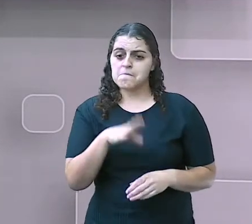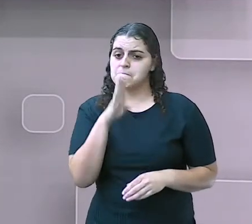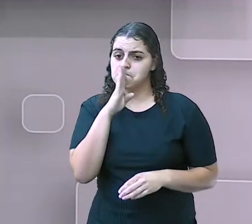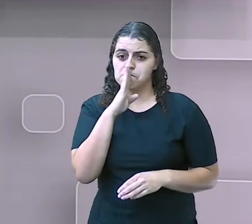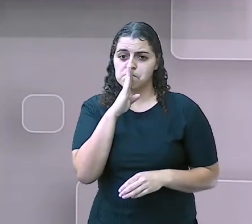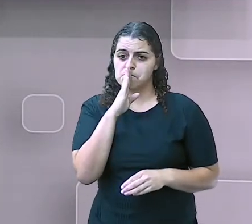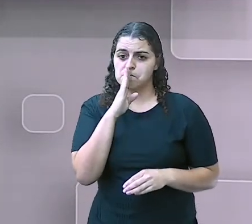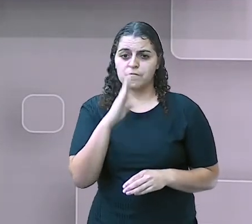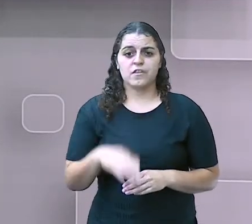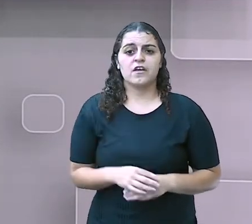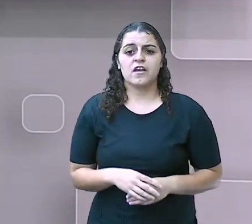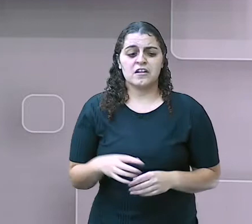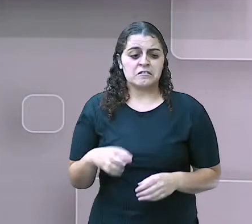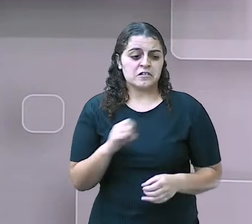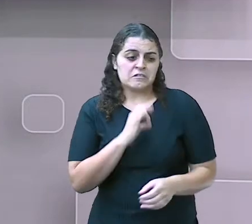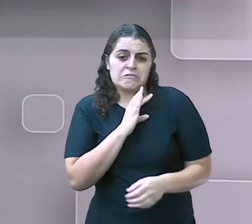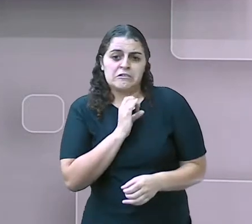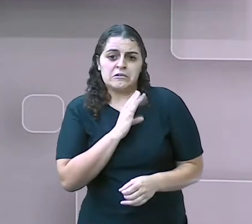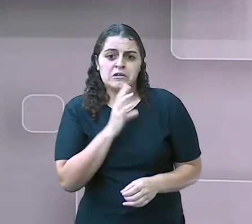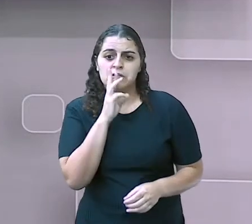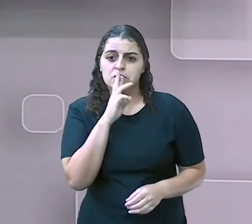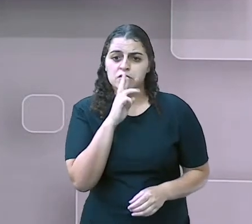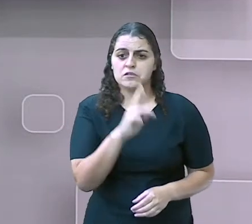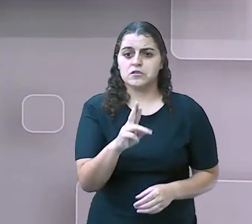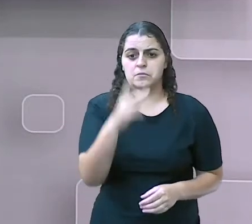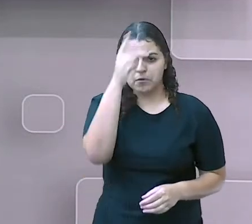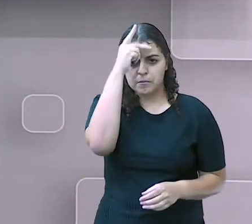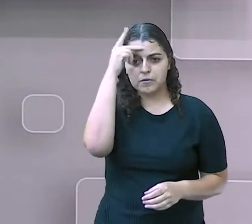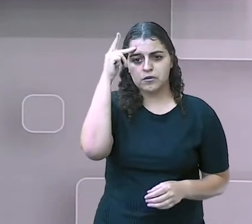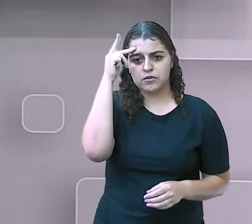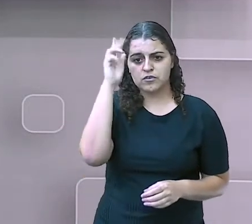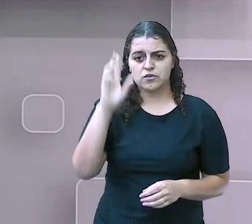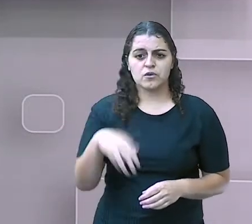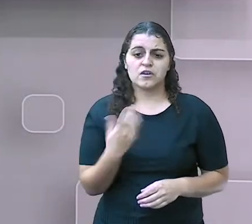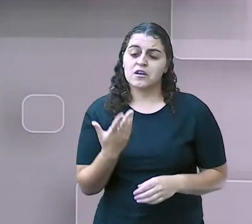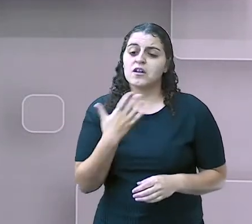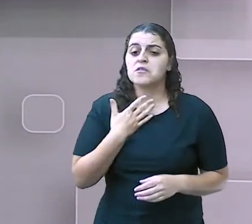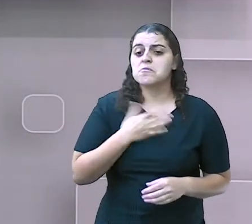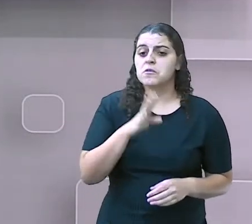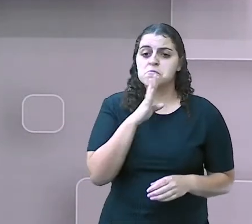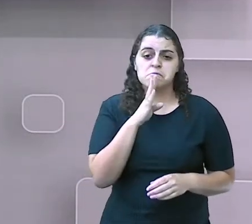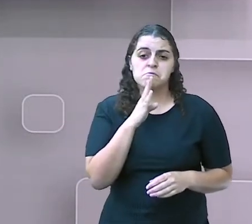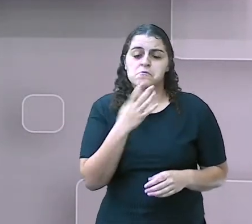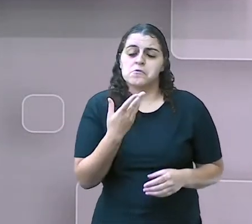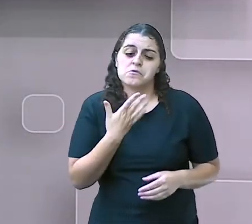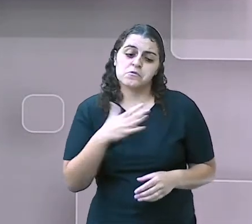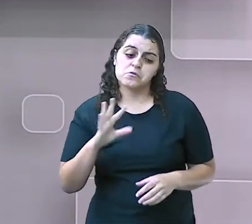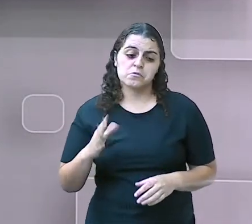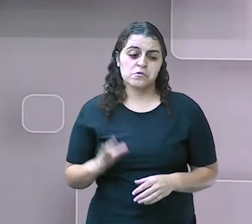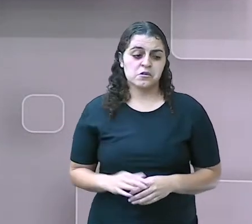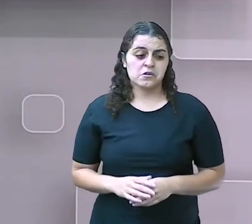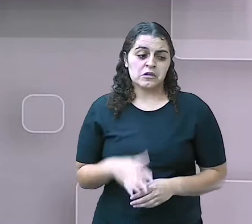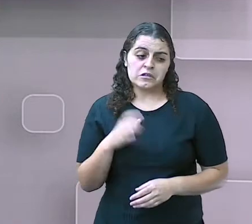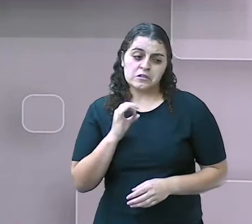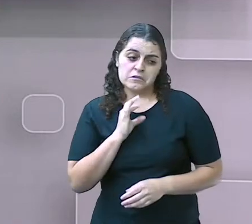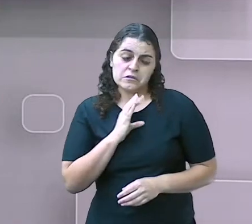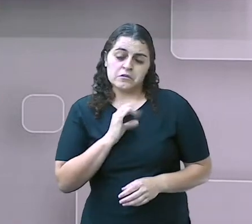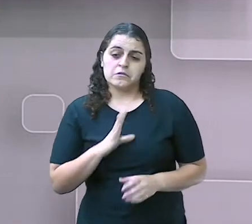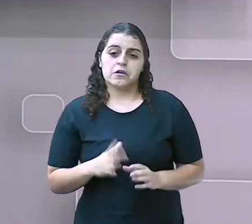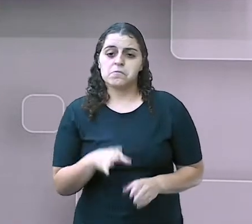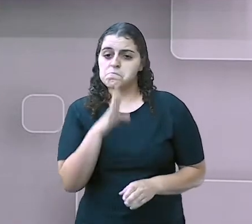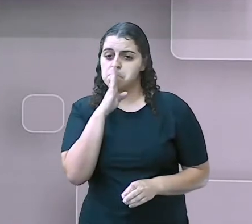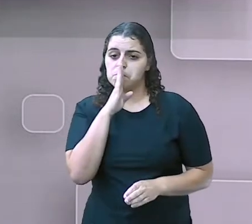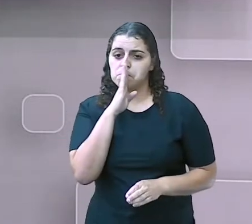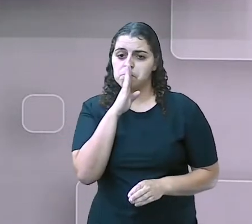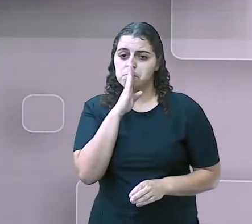Ela fica em pânico de ter que responder para uma pessoa estranha. Sobre qualquer coisa e ela não consegue se